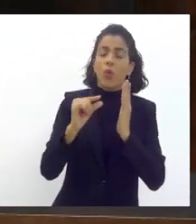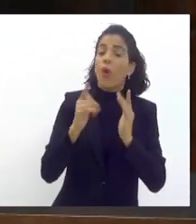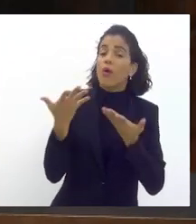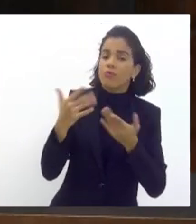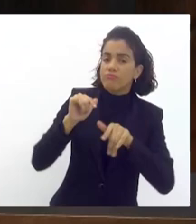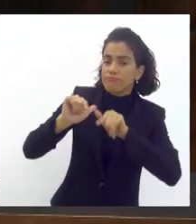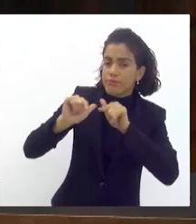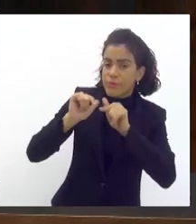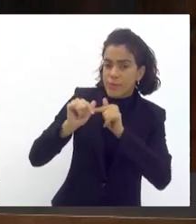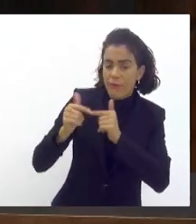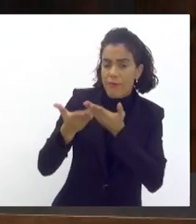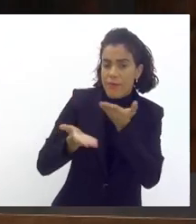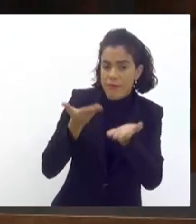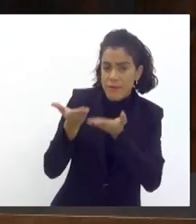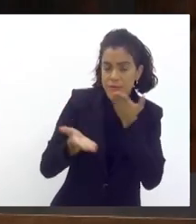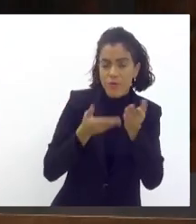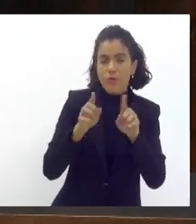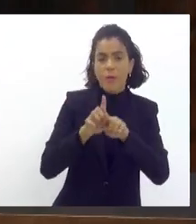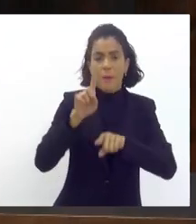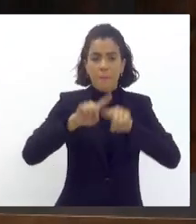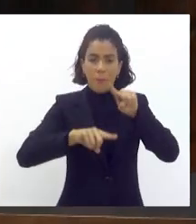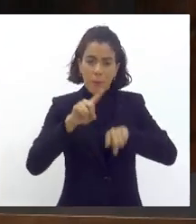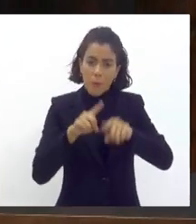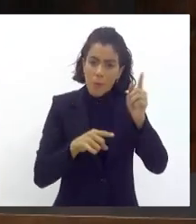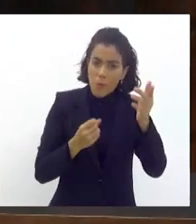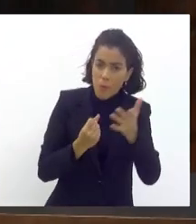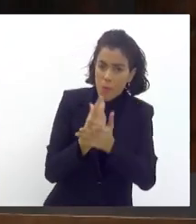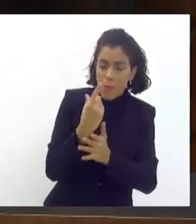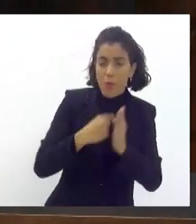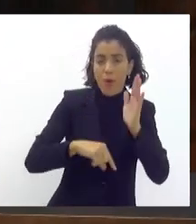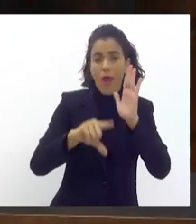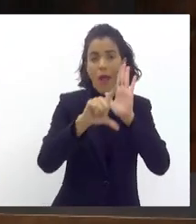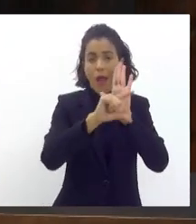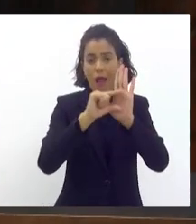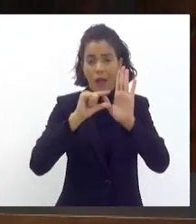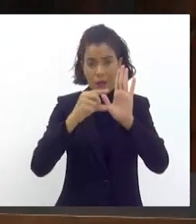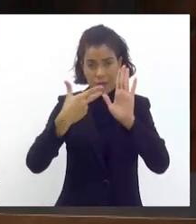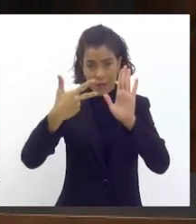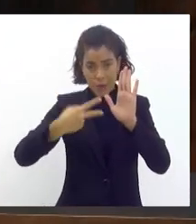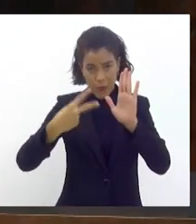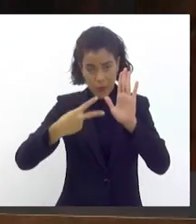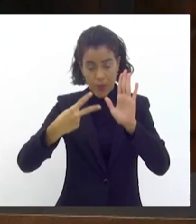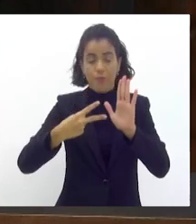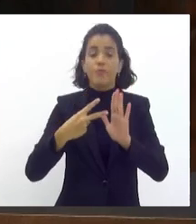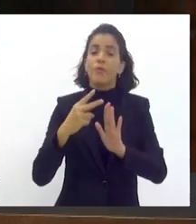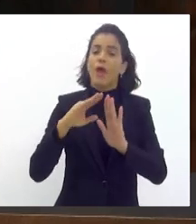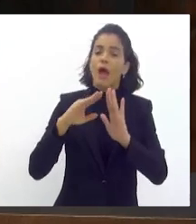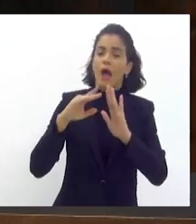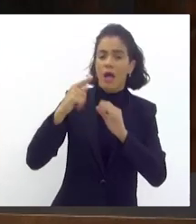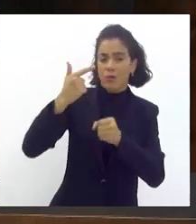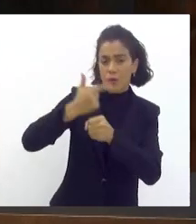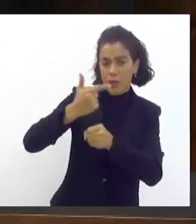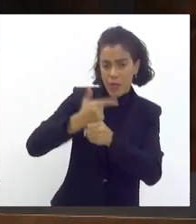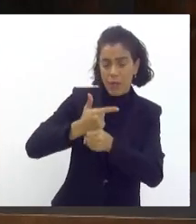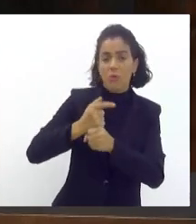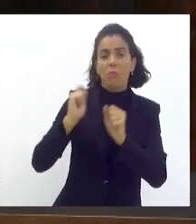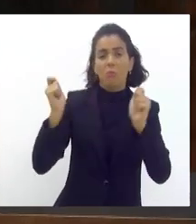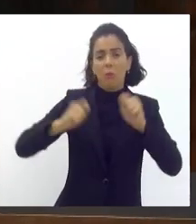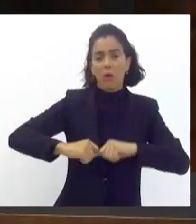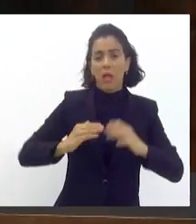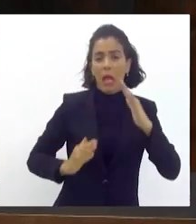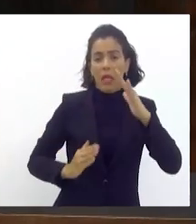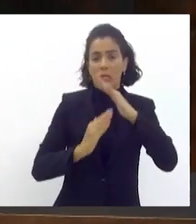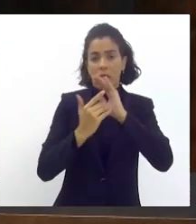prestado ou produto adquirido. Parágrafo 2º. A escola de samba poderá utilizar até 20